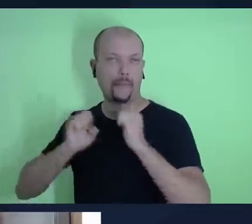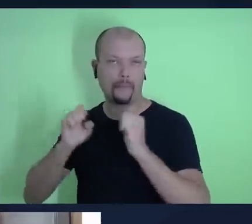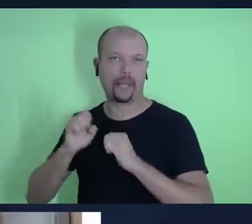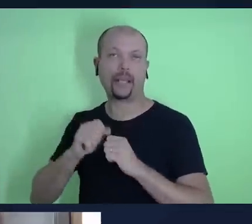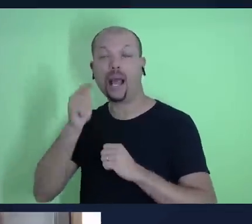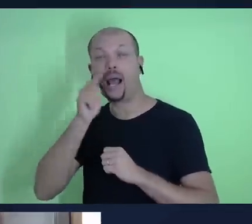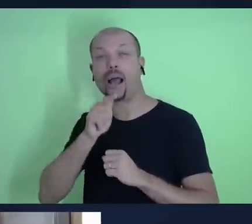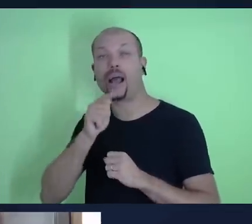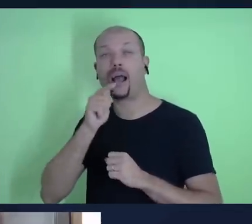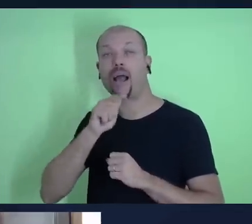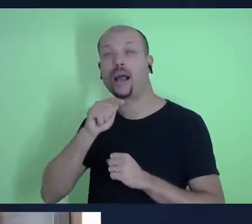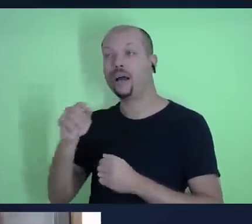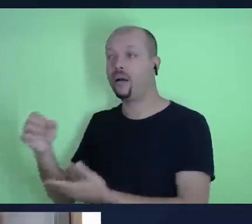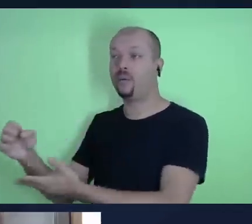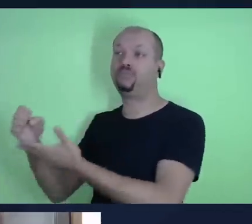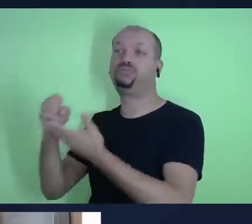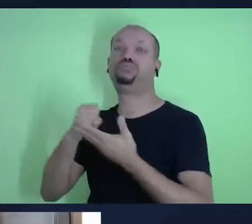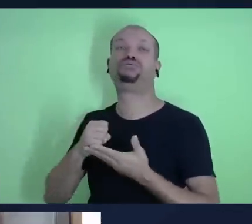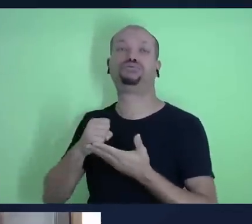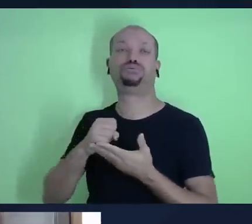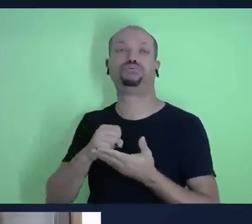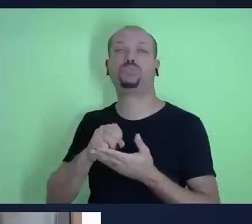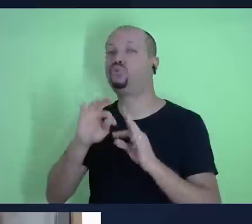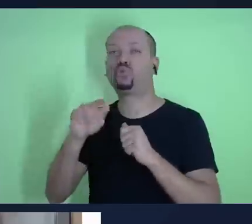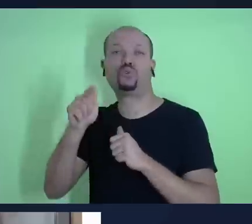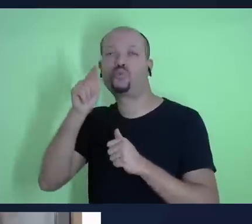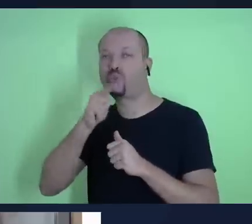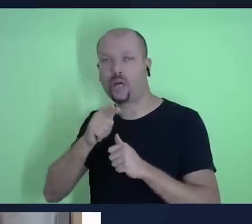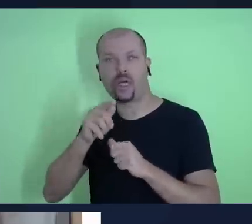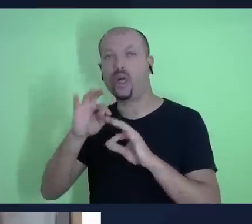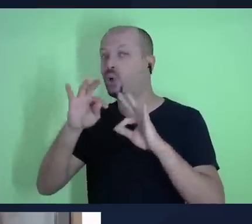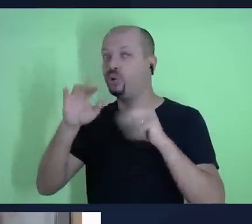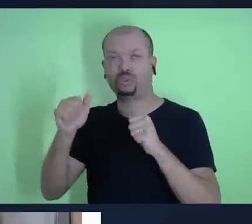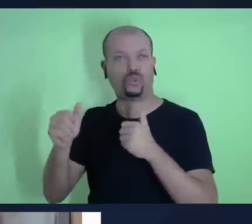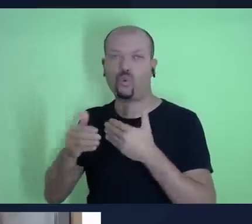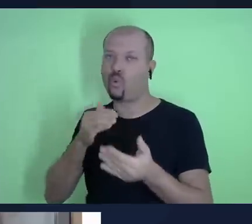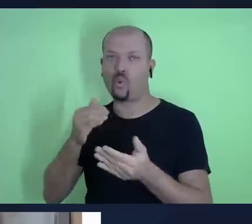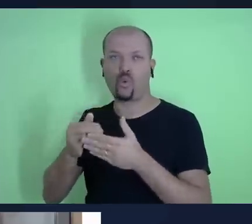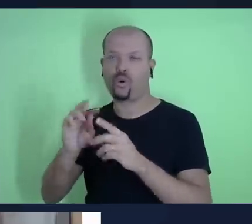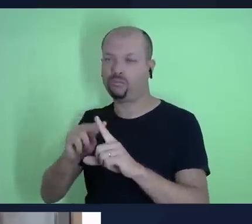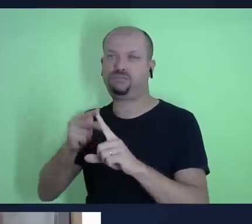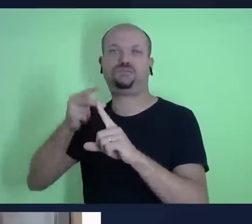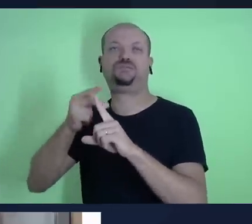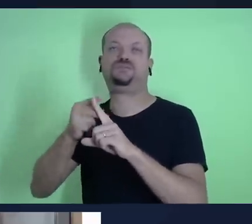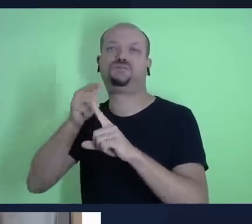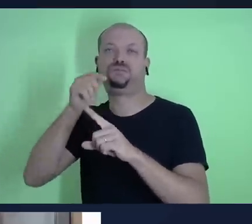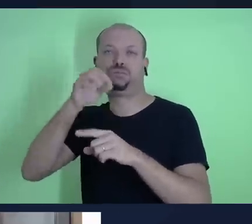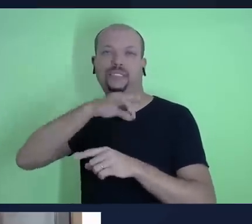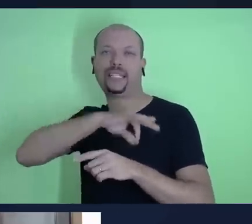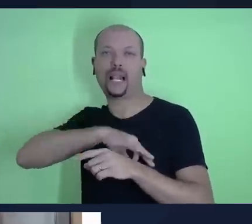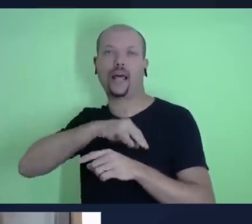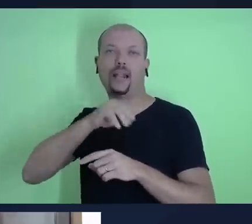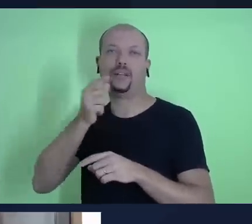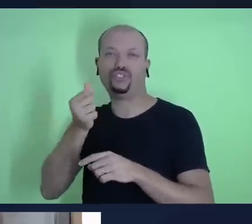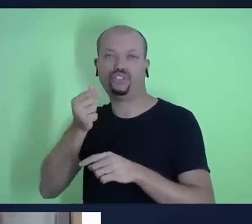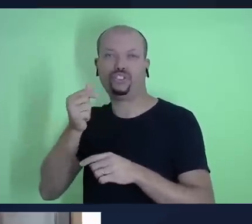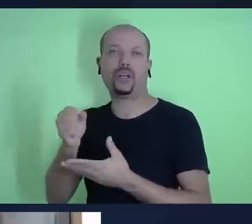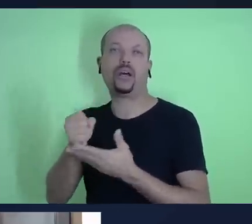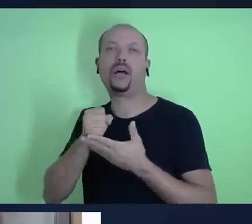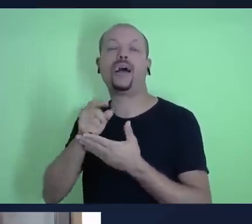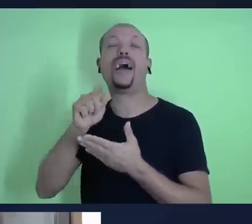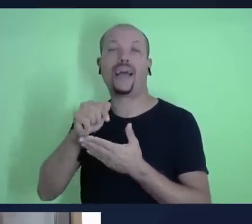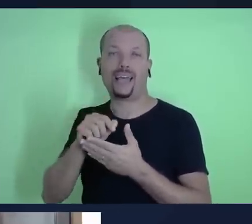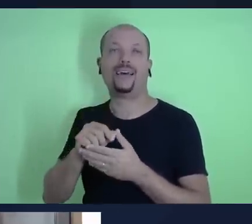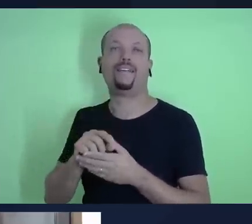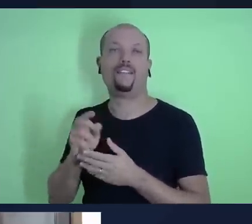investimentos todo ganho todo acréscimo de patrimônio é uma renda